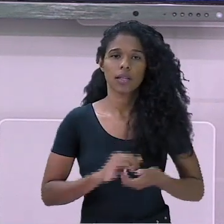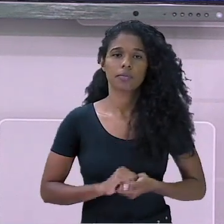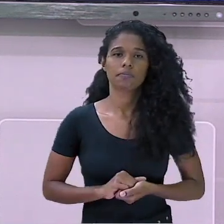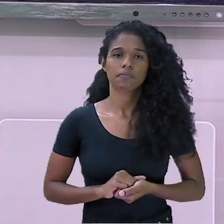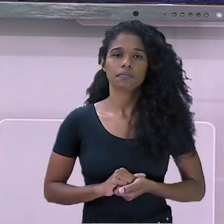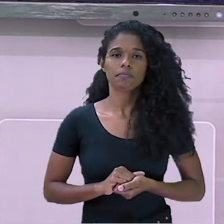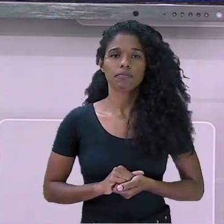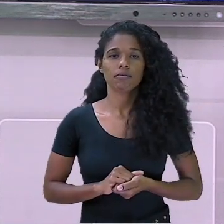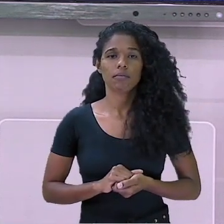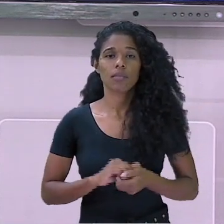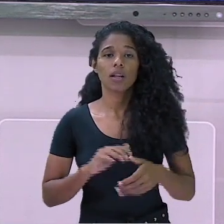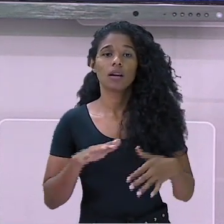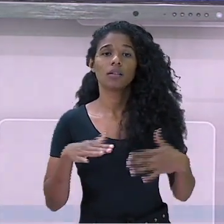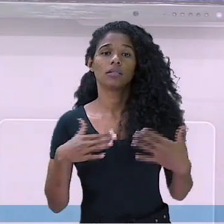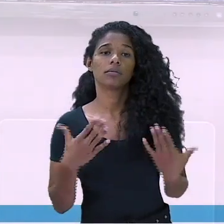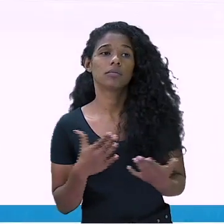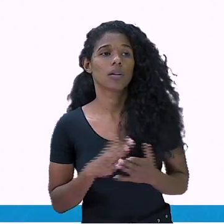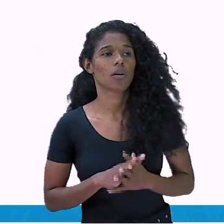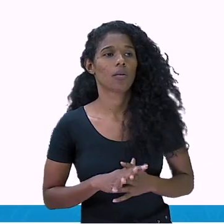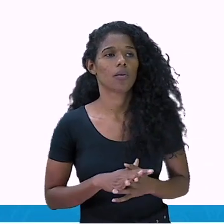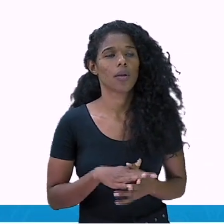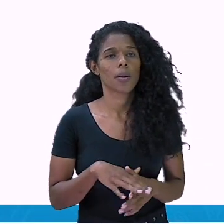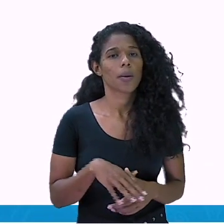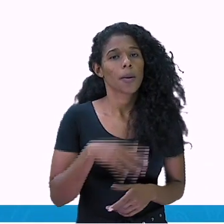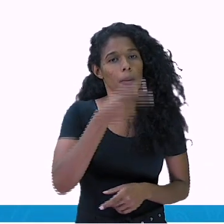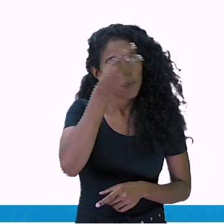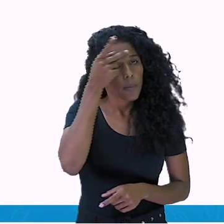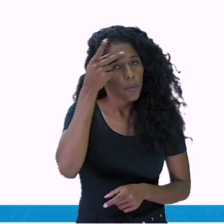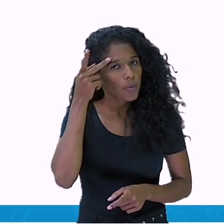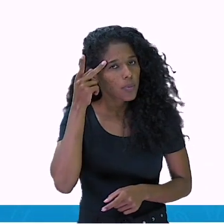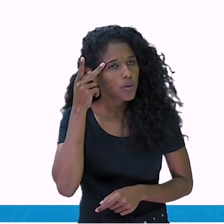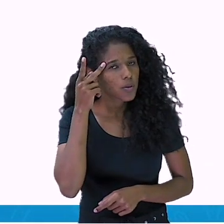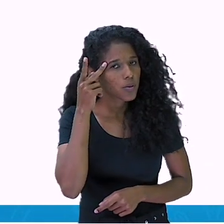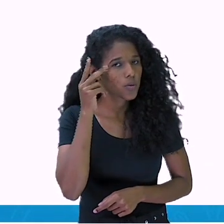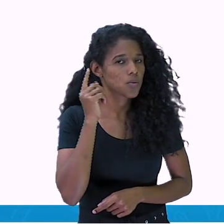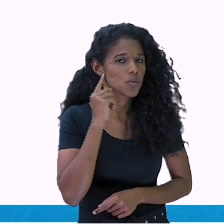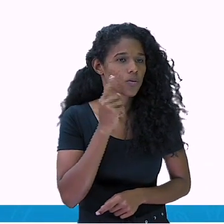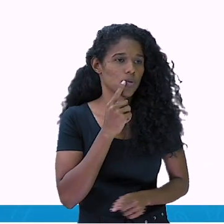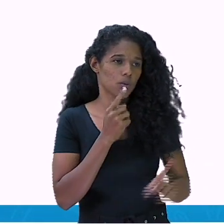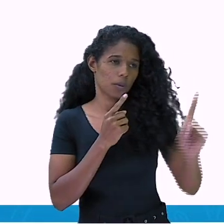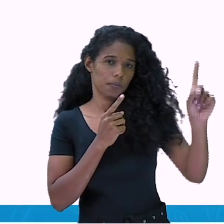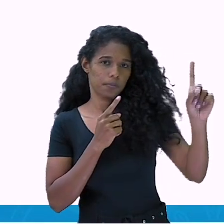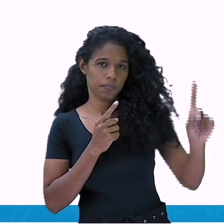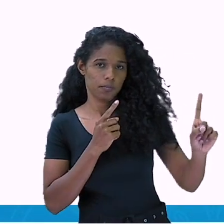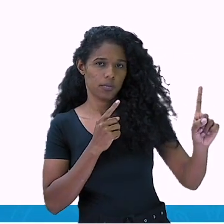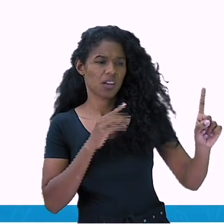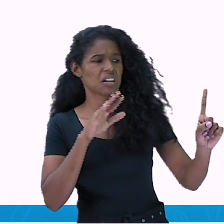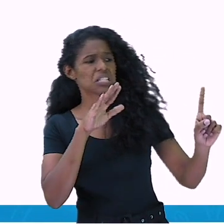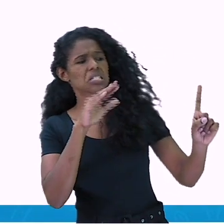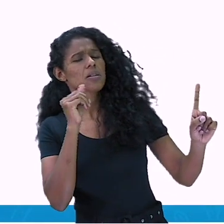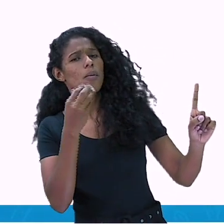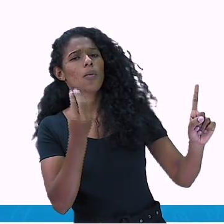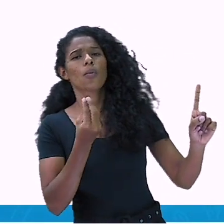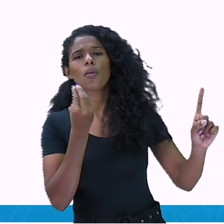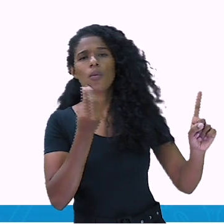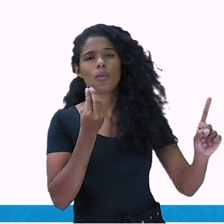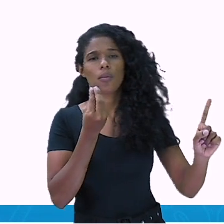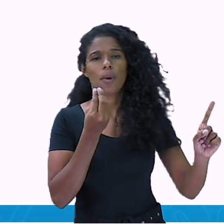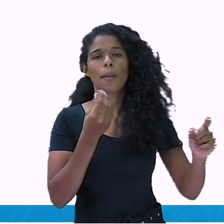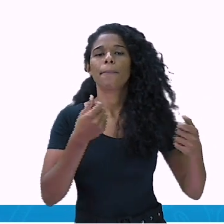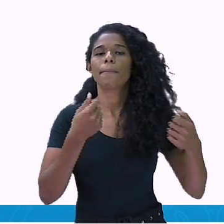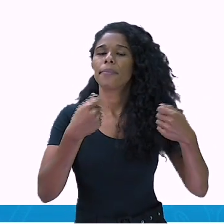Para chamar um surdo ou uma pessoa com deficiência auditiva, você precisa de algum sinal